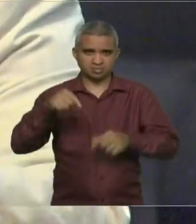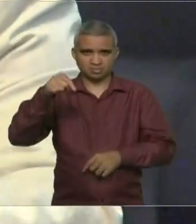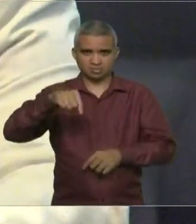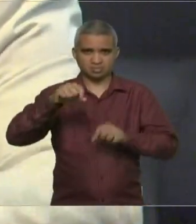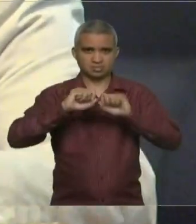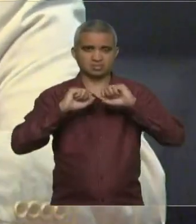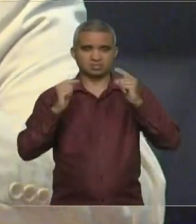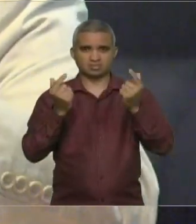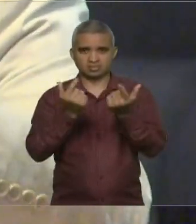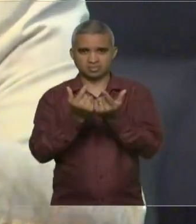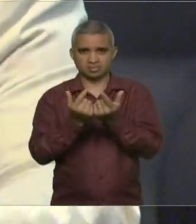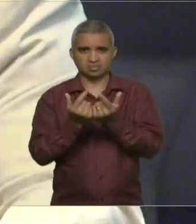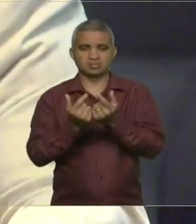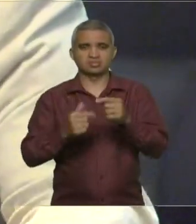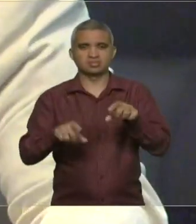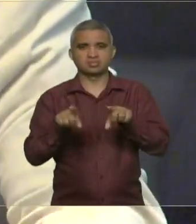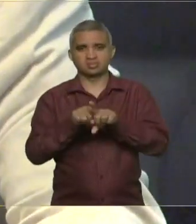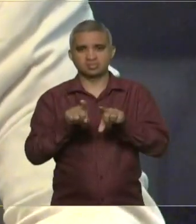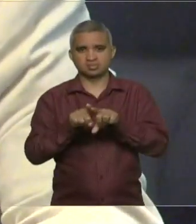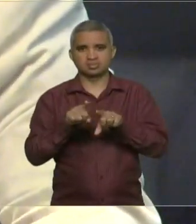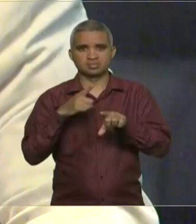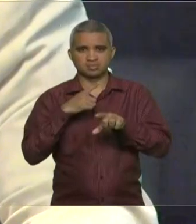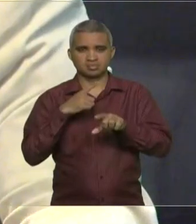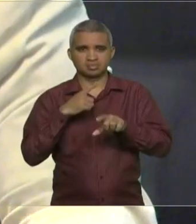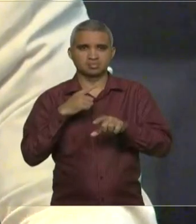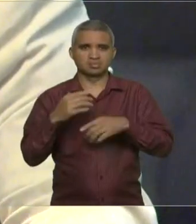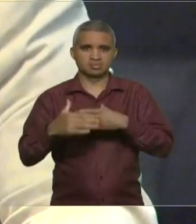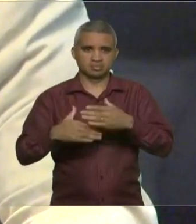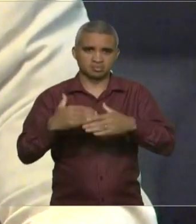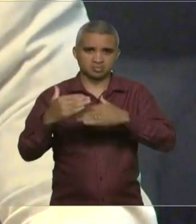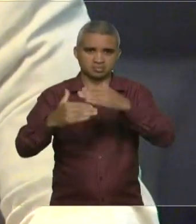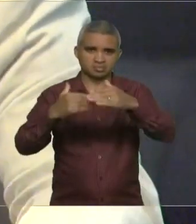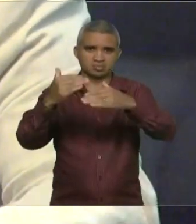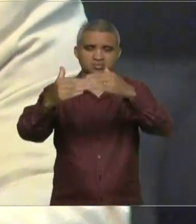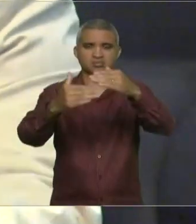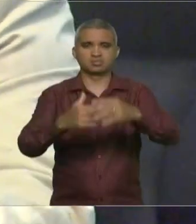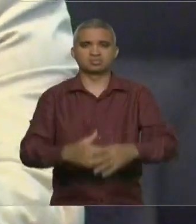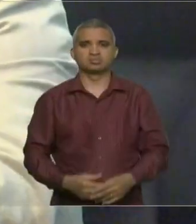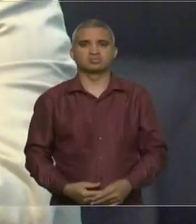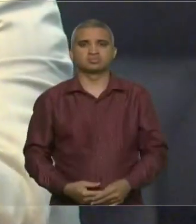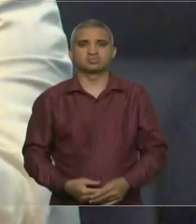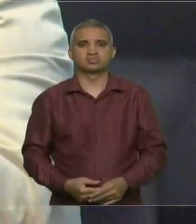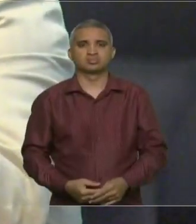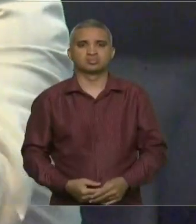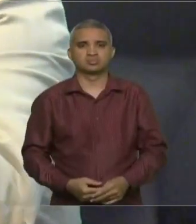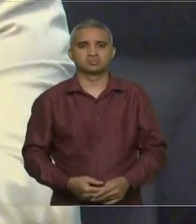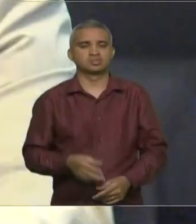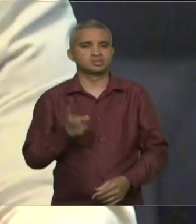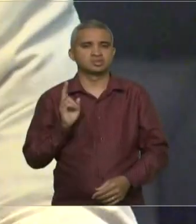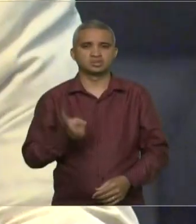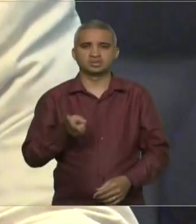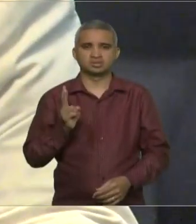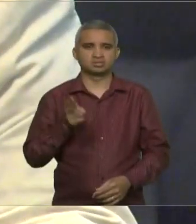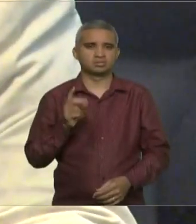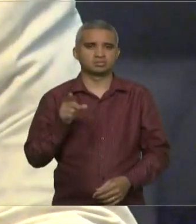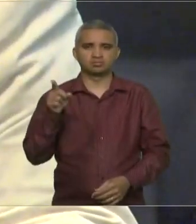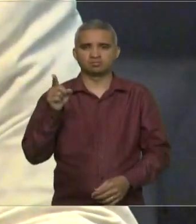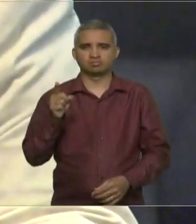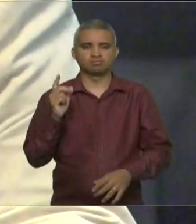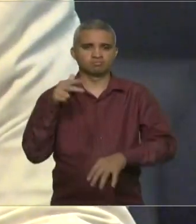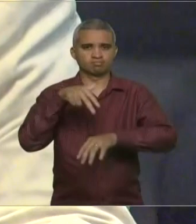importante e de competência que Vossa Excelência traz sempre no seu mandato.